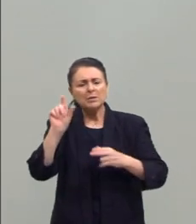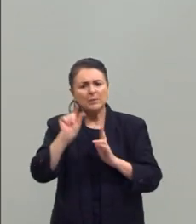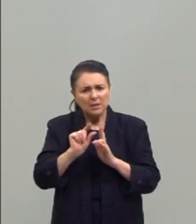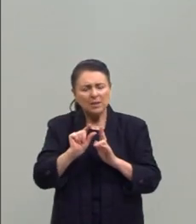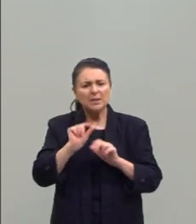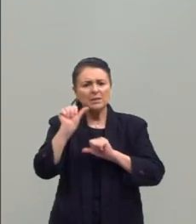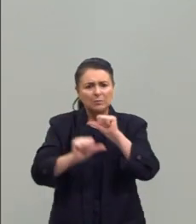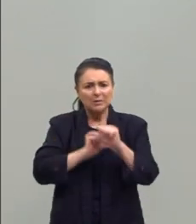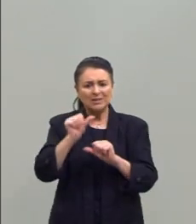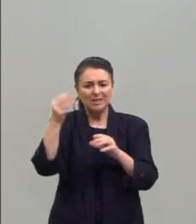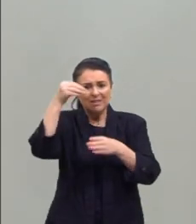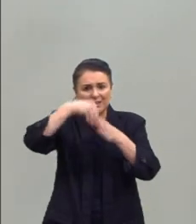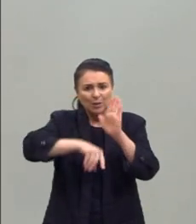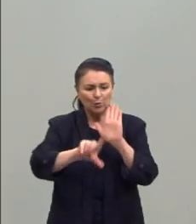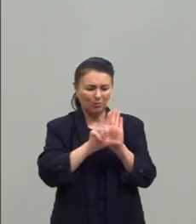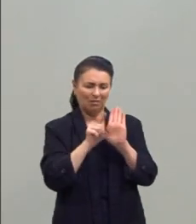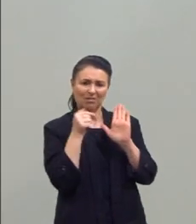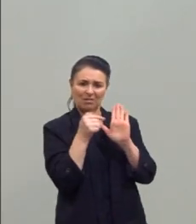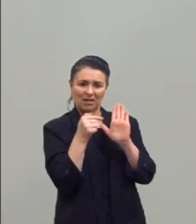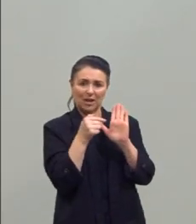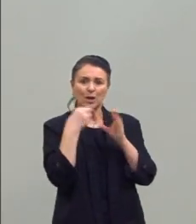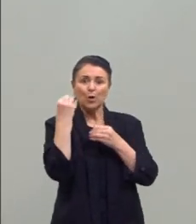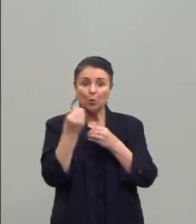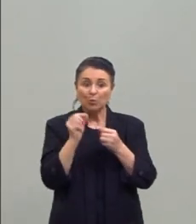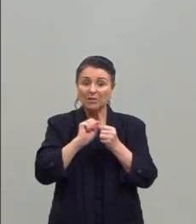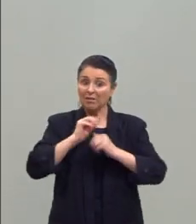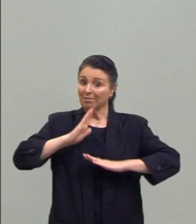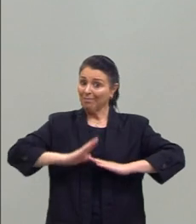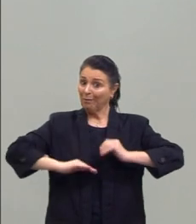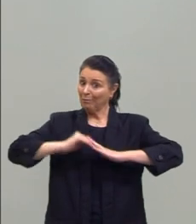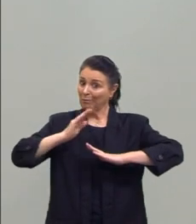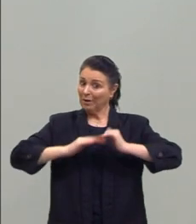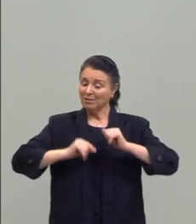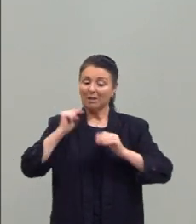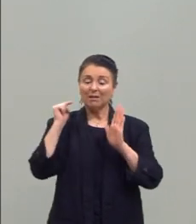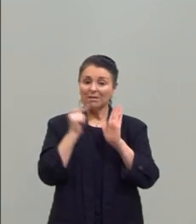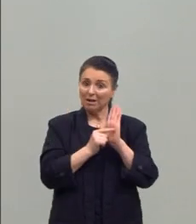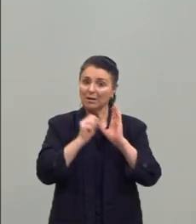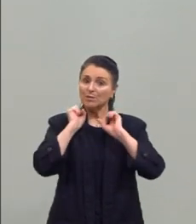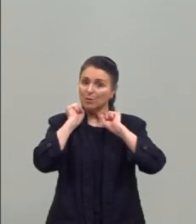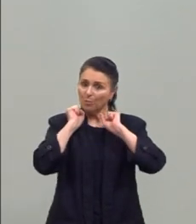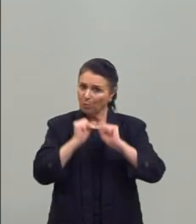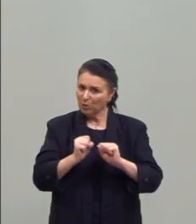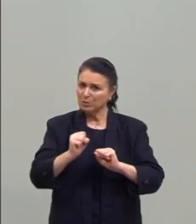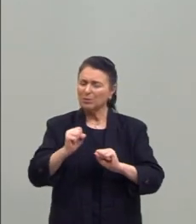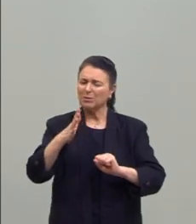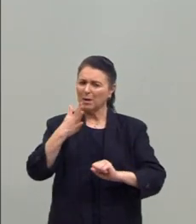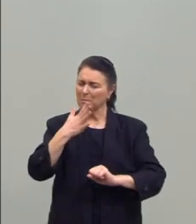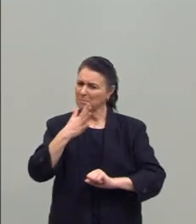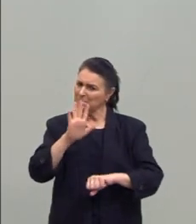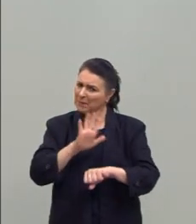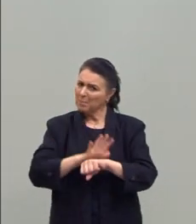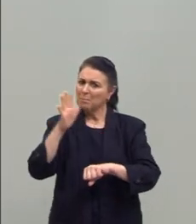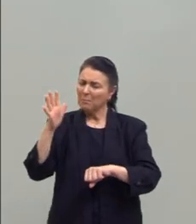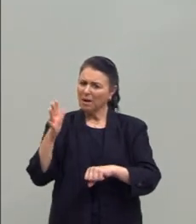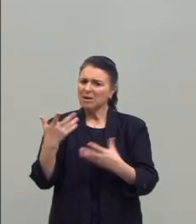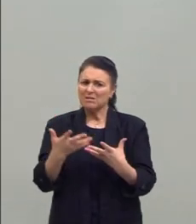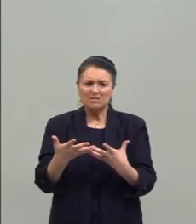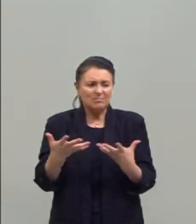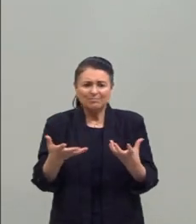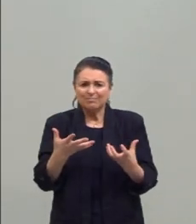já existem, de como elas vão ser colocadas na prática, para que elas possam ser mais efetivas. Então, eu não preciso